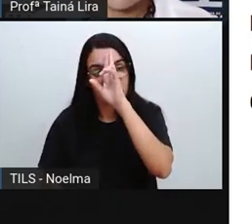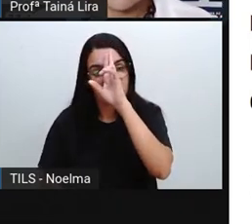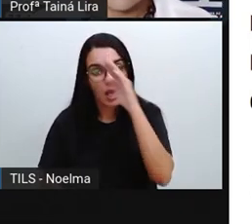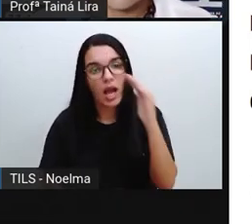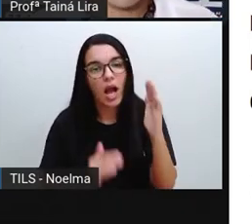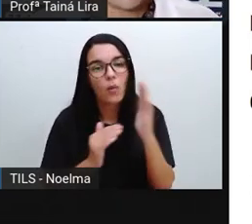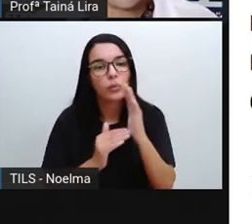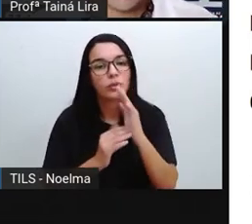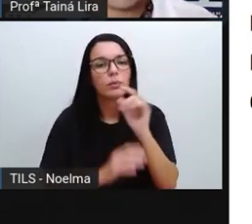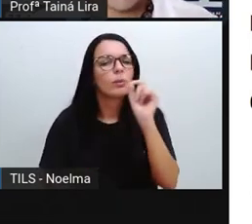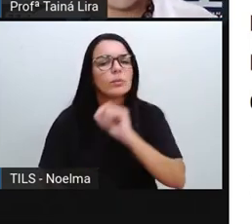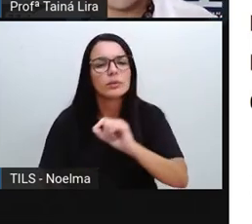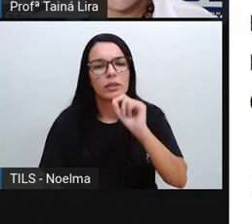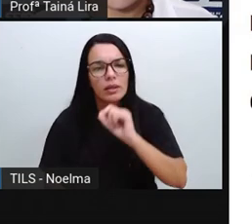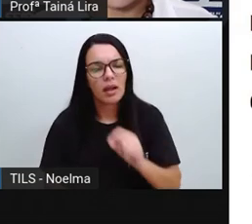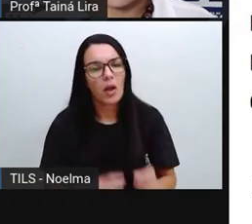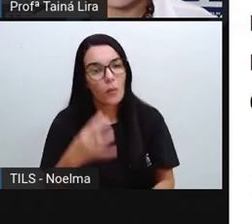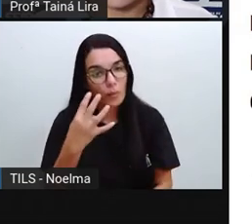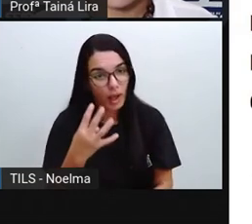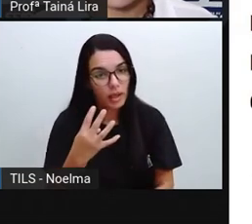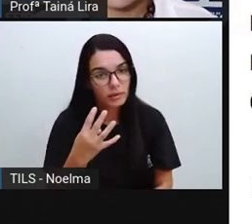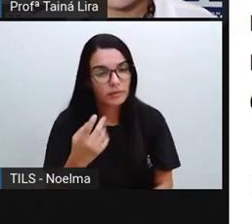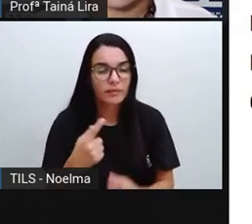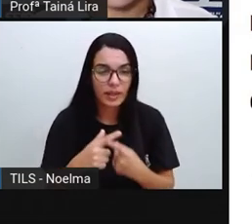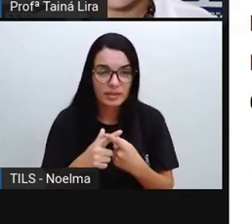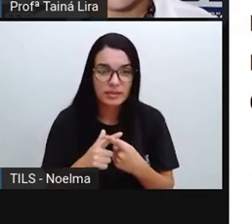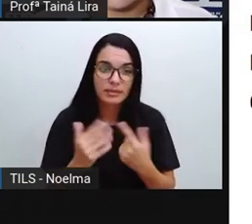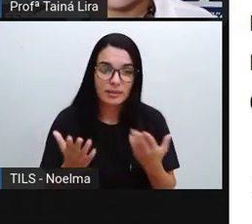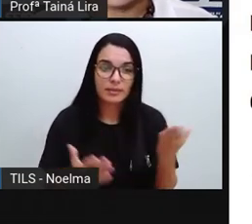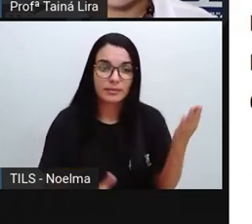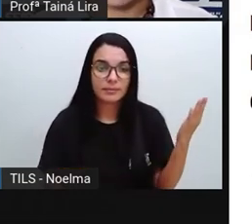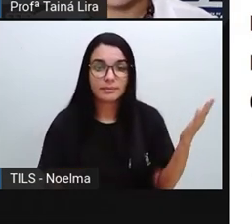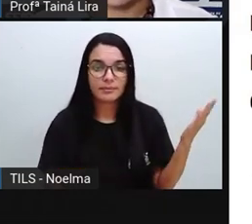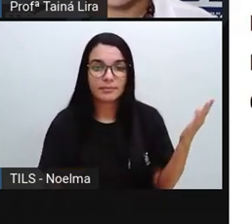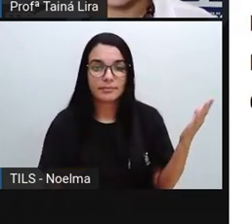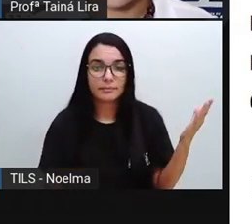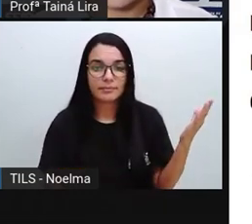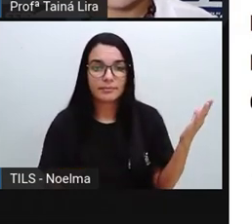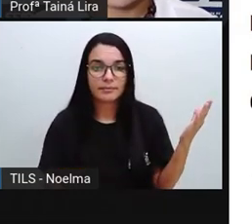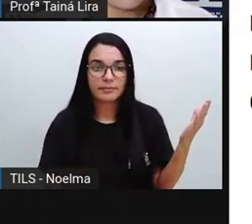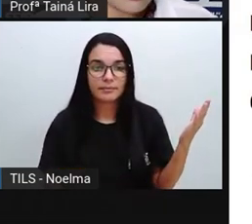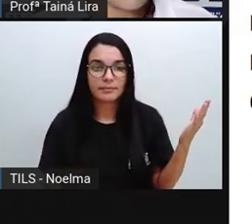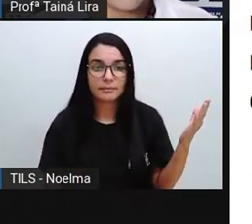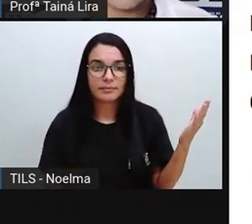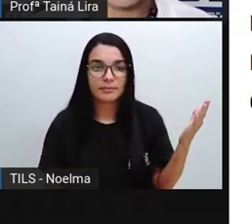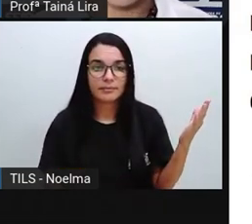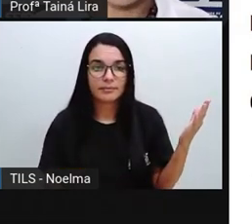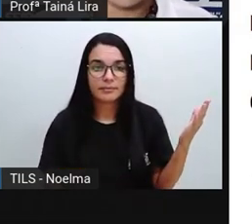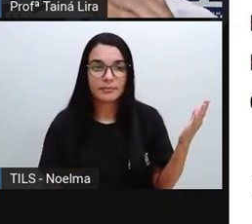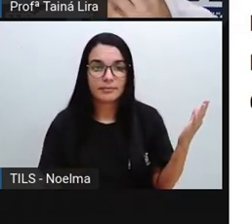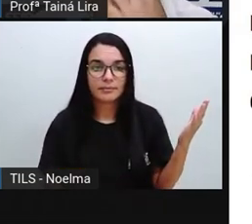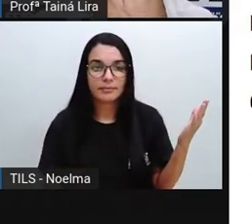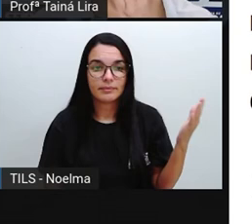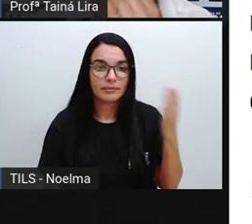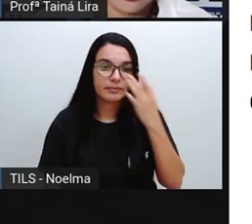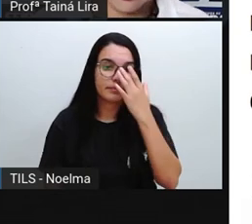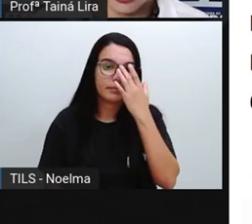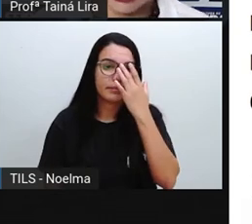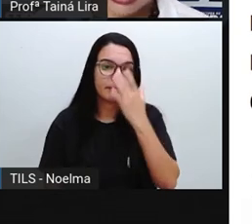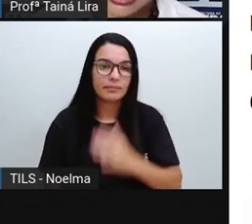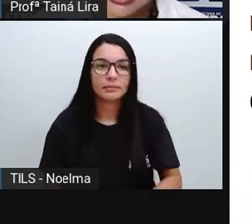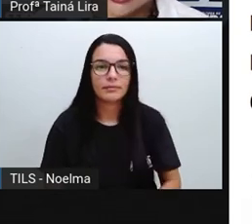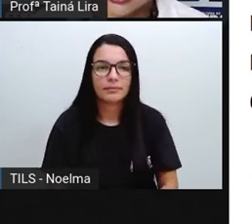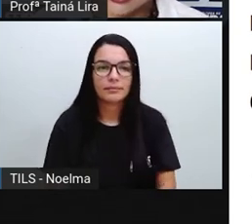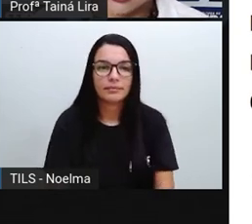última Pró, ela não vai tomar quatro vezes? Olha lá. Então, a gente contou aqui até dezoito. Então, a Pró botou o